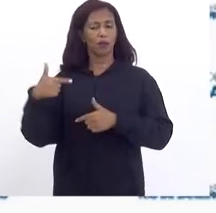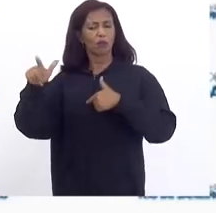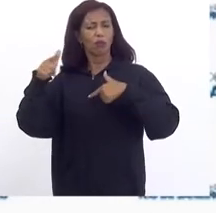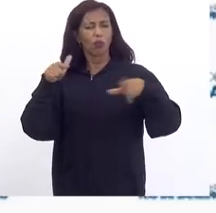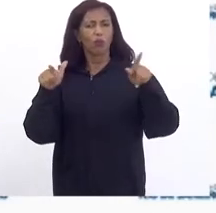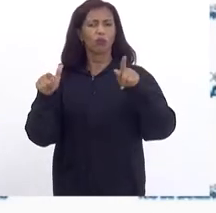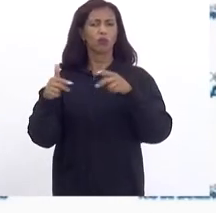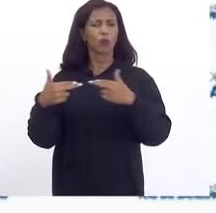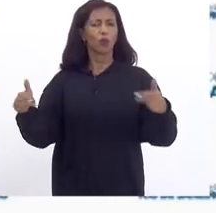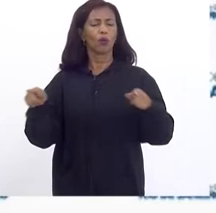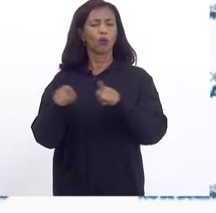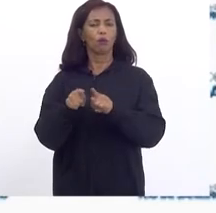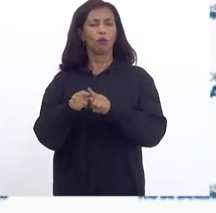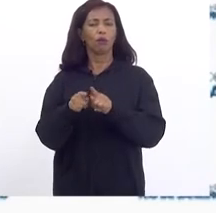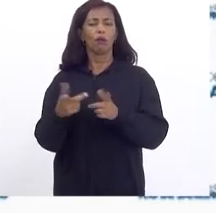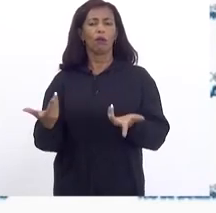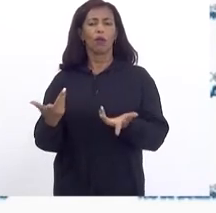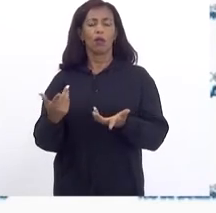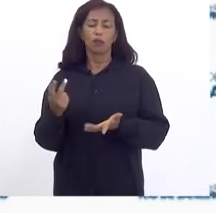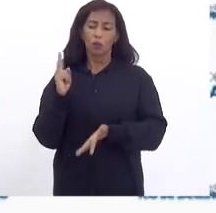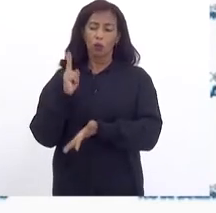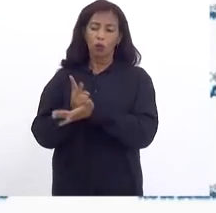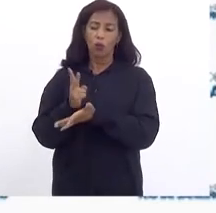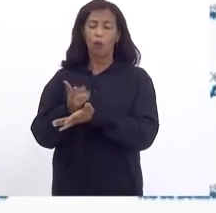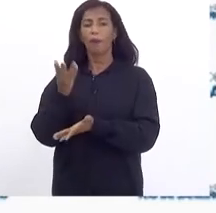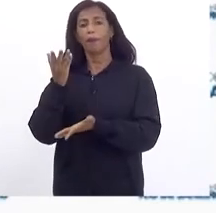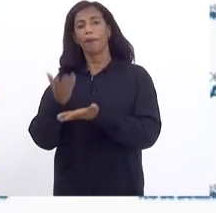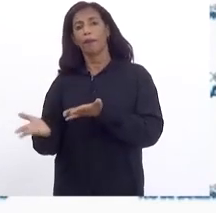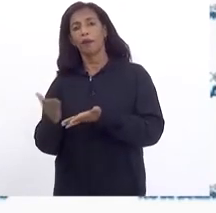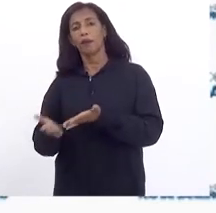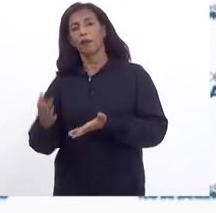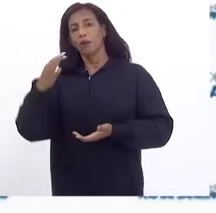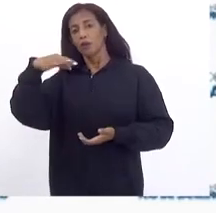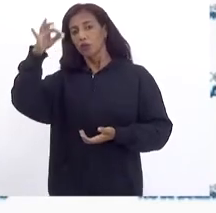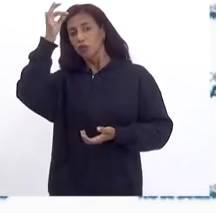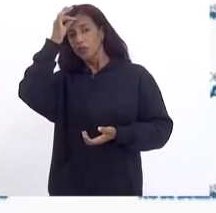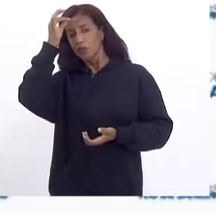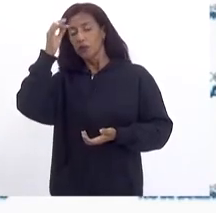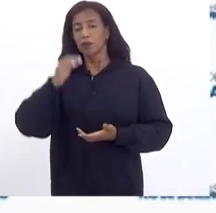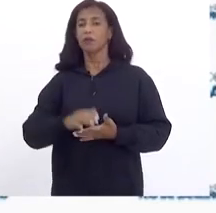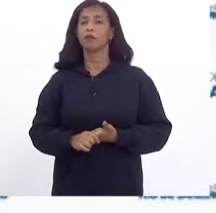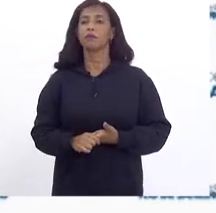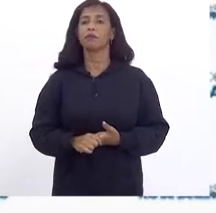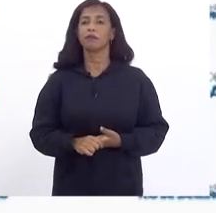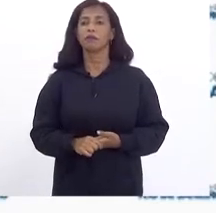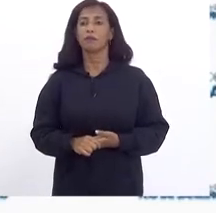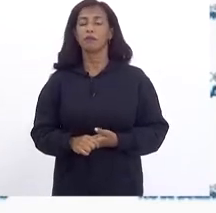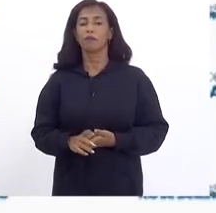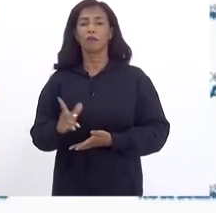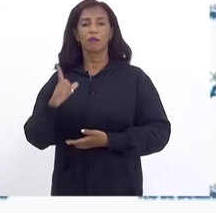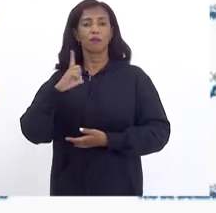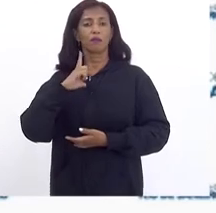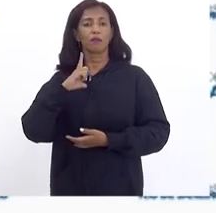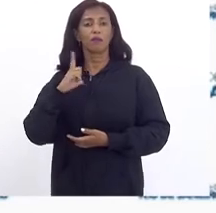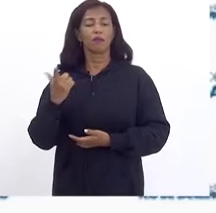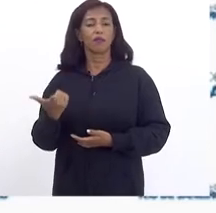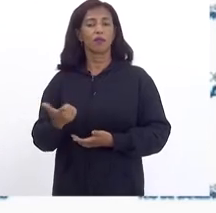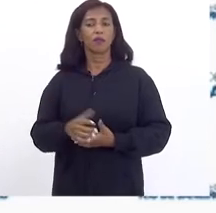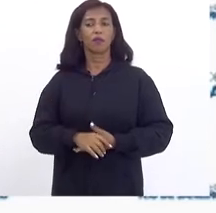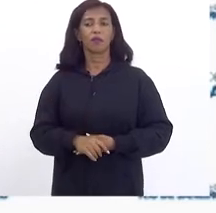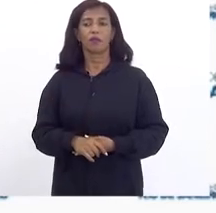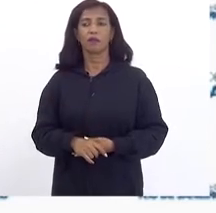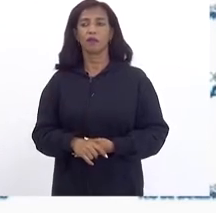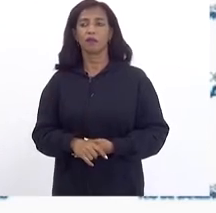Coisas Assim como Continuamos perdendo Porque o Espírito Santo Ele tem A